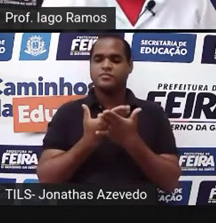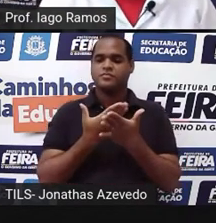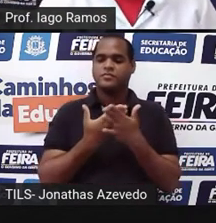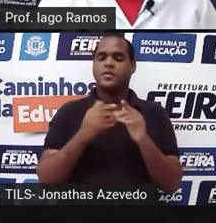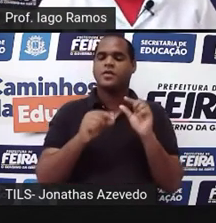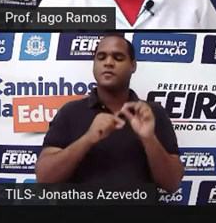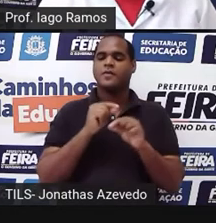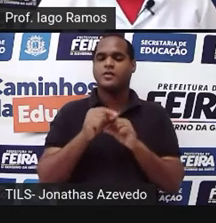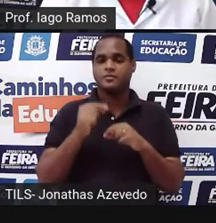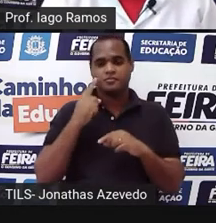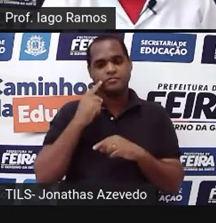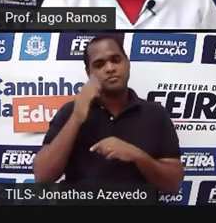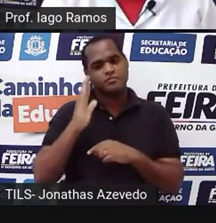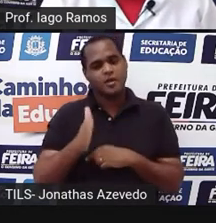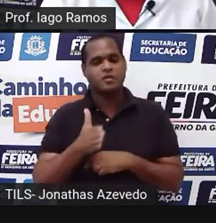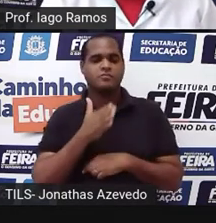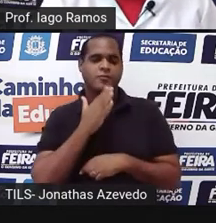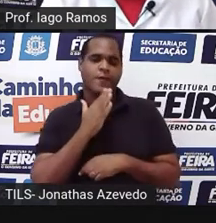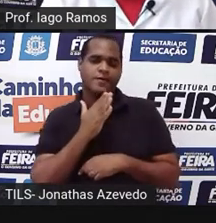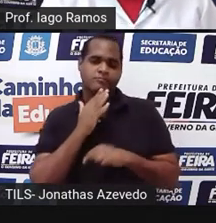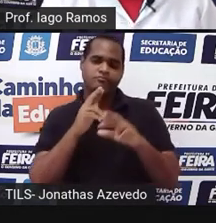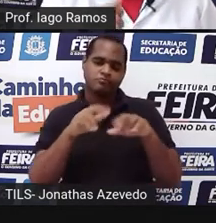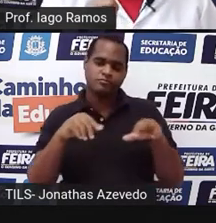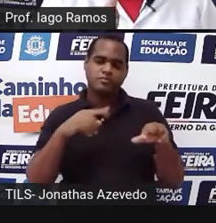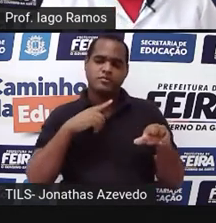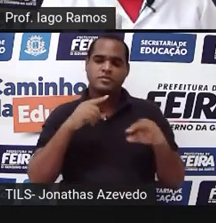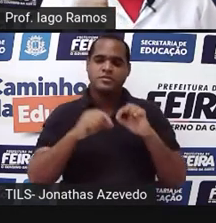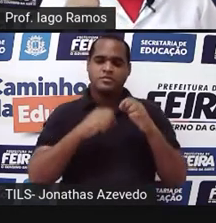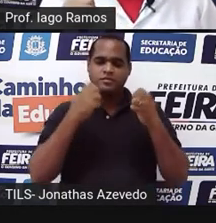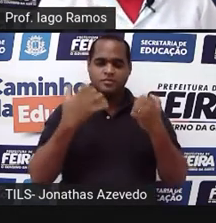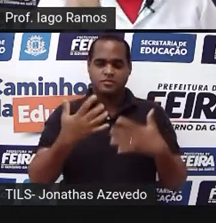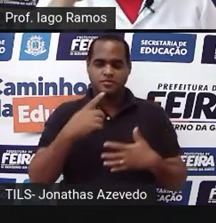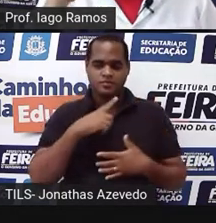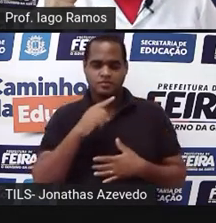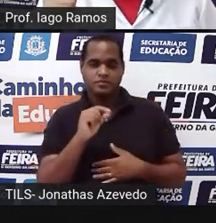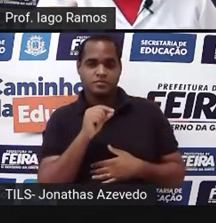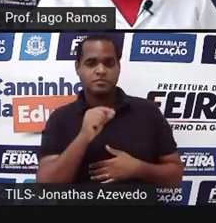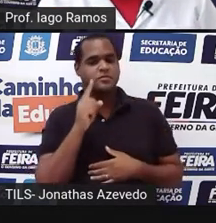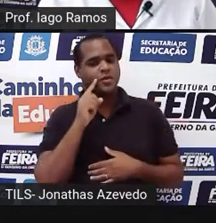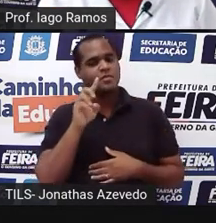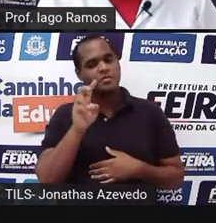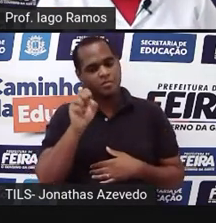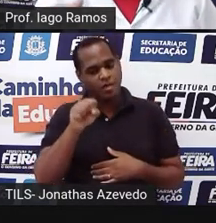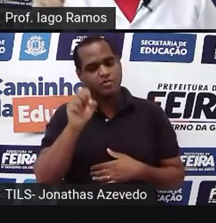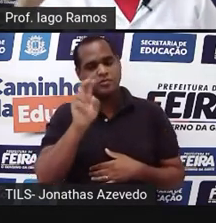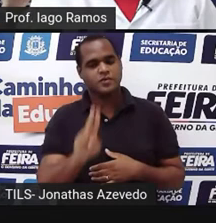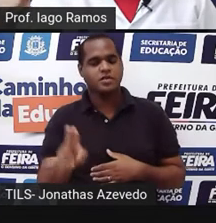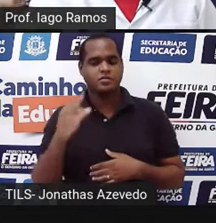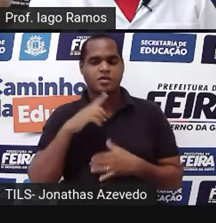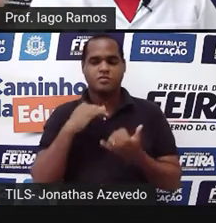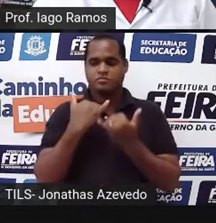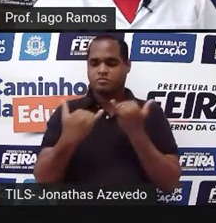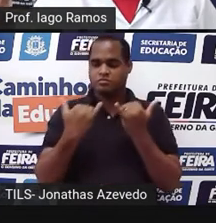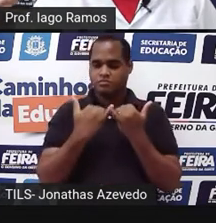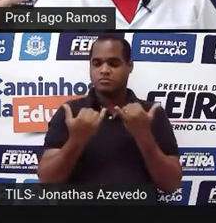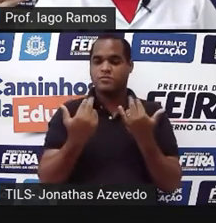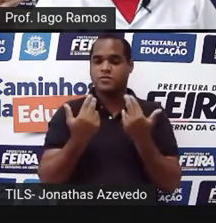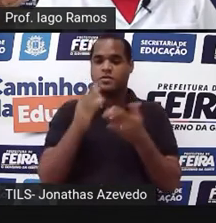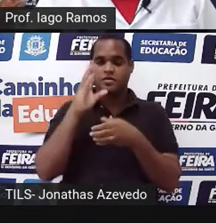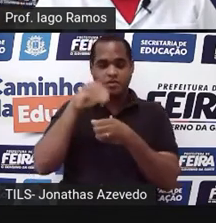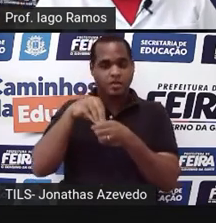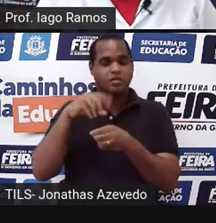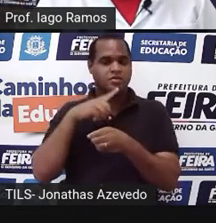Uma coisa a gente já viu até aqui. É que dá para usar a semelhança entre figuras